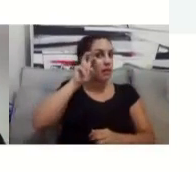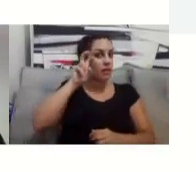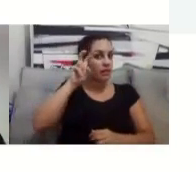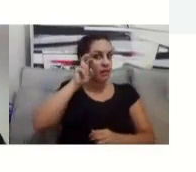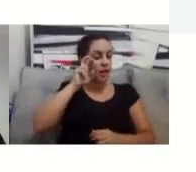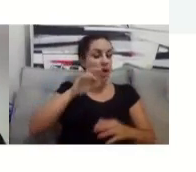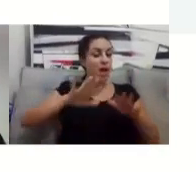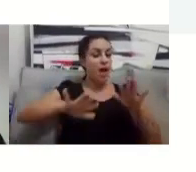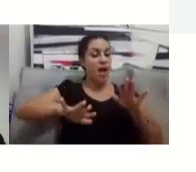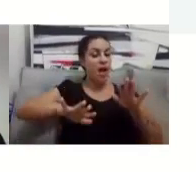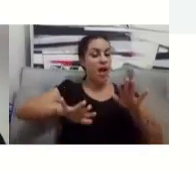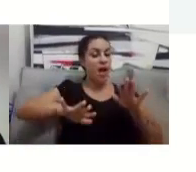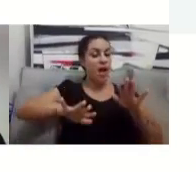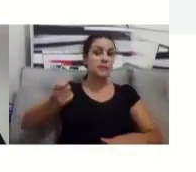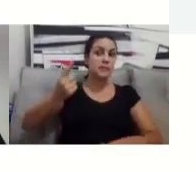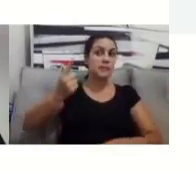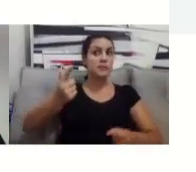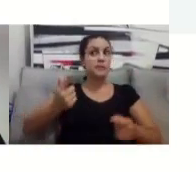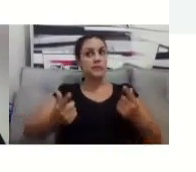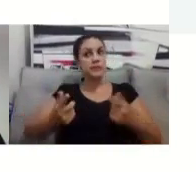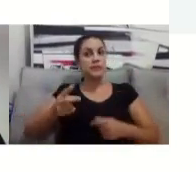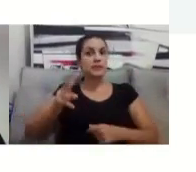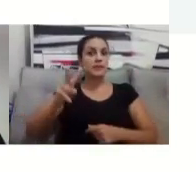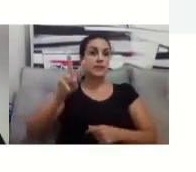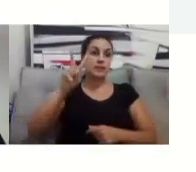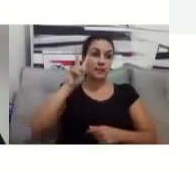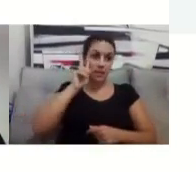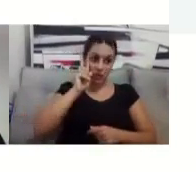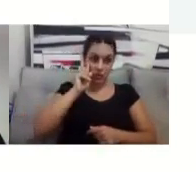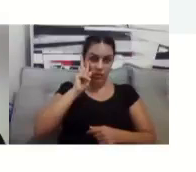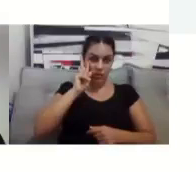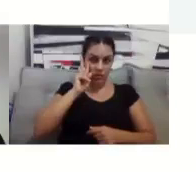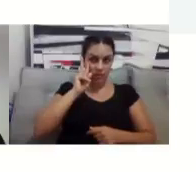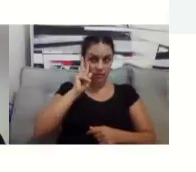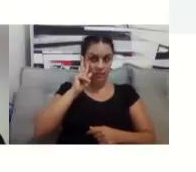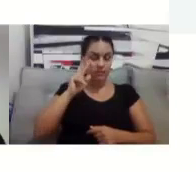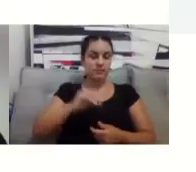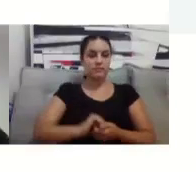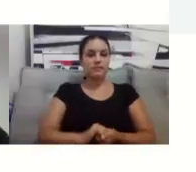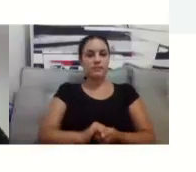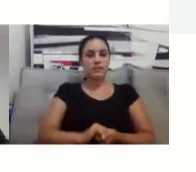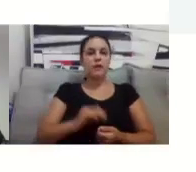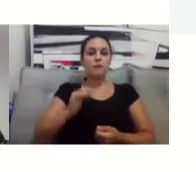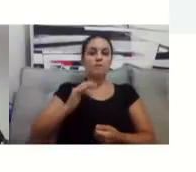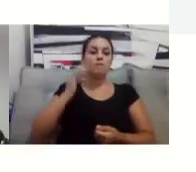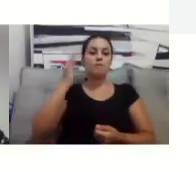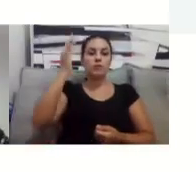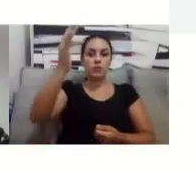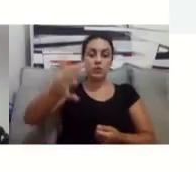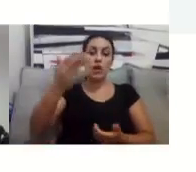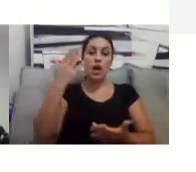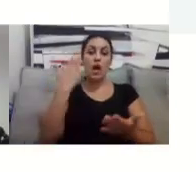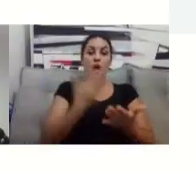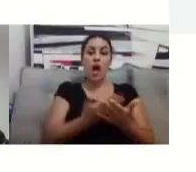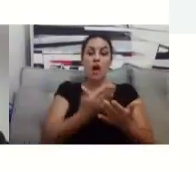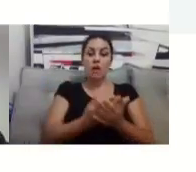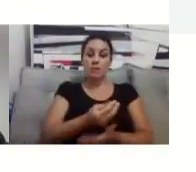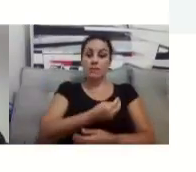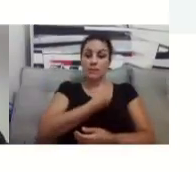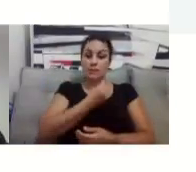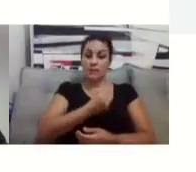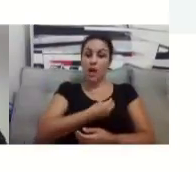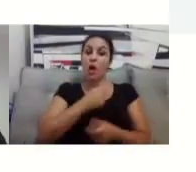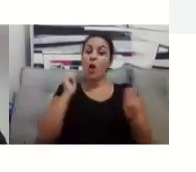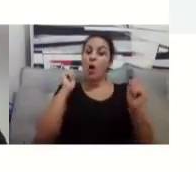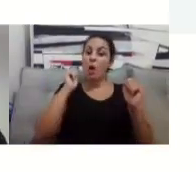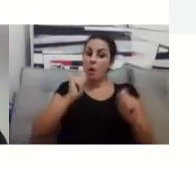durar a situação de pandemia. Quando voltarmos às aulas presenciais, vocês podem ter aulas aos sábados também, mas